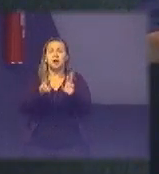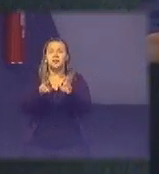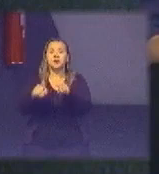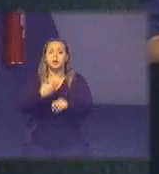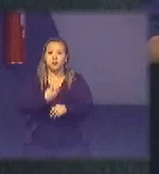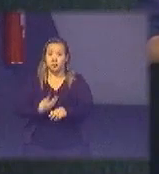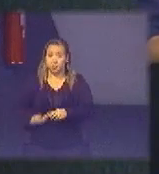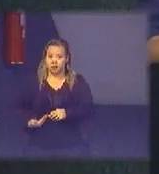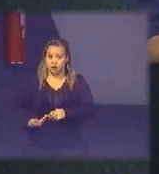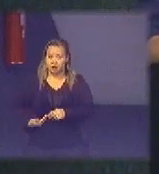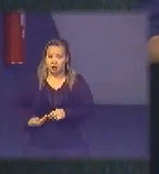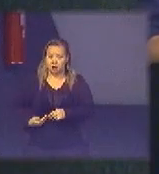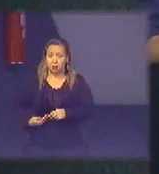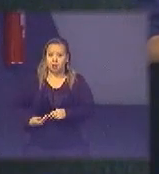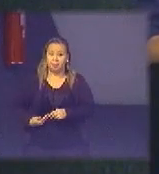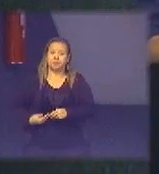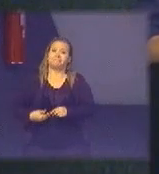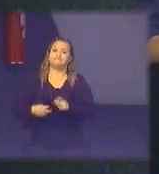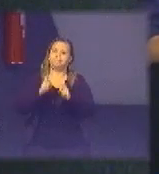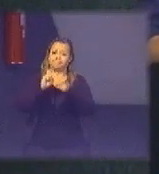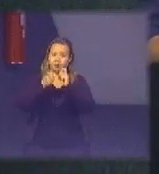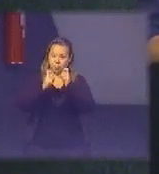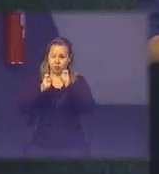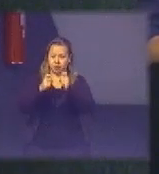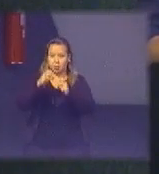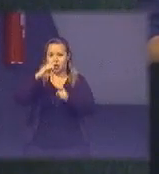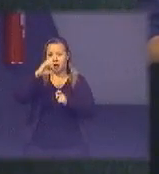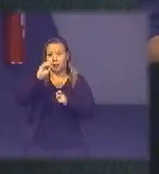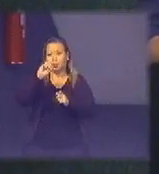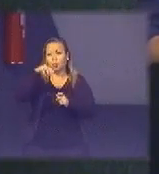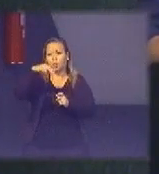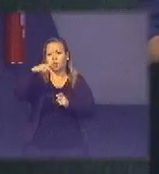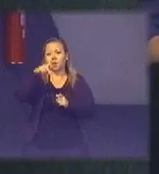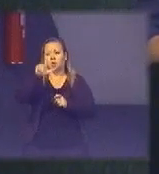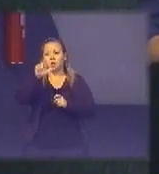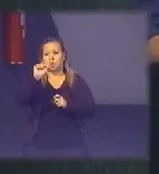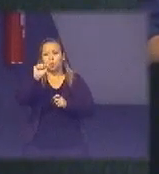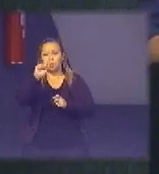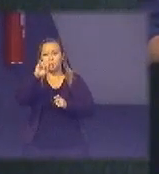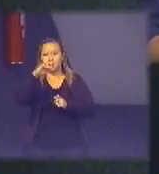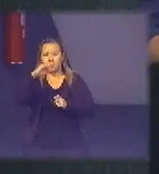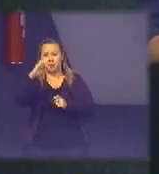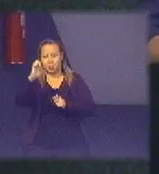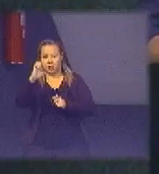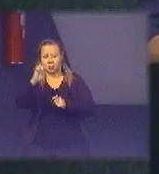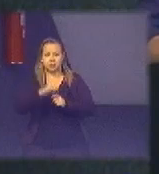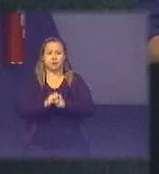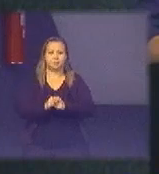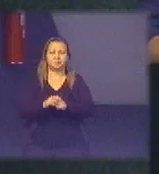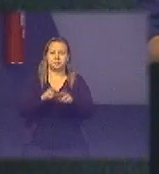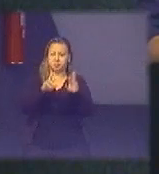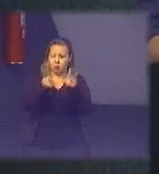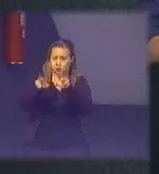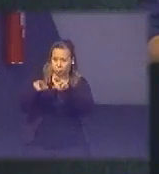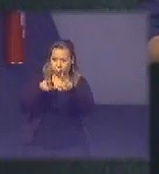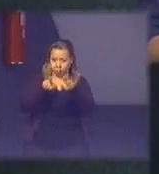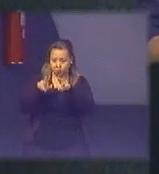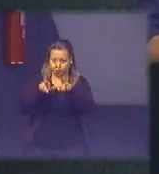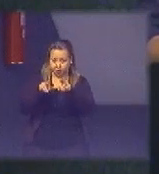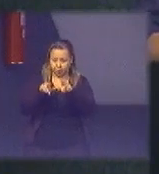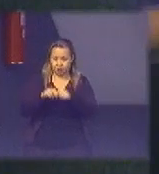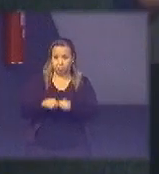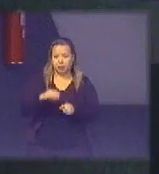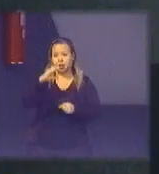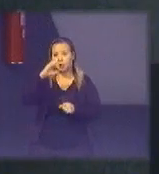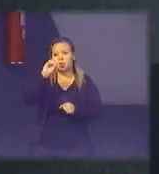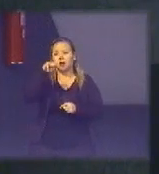pública e compliance aí eu falei cara compliance está dentro de governança compliance no fundo é você ter uma conformidade